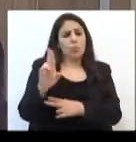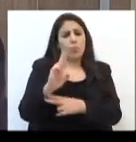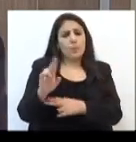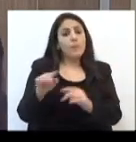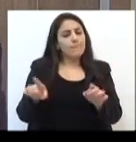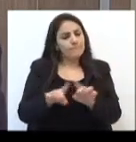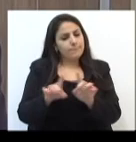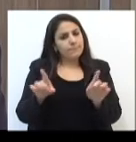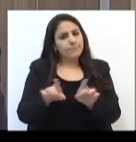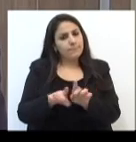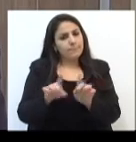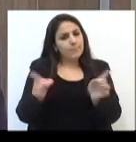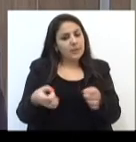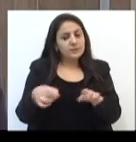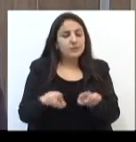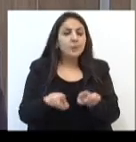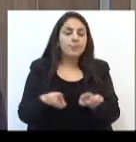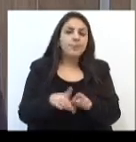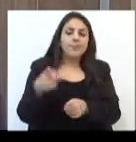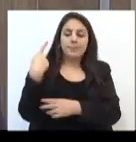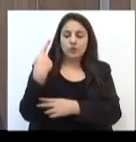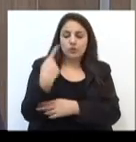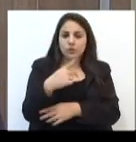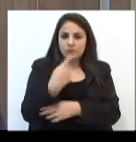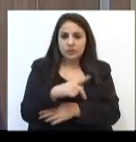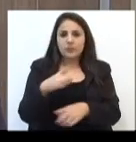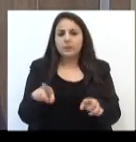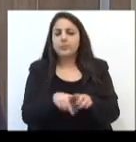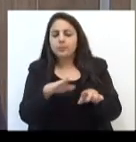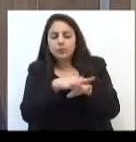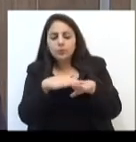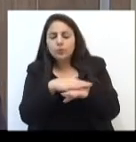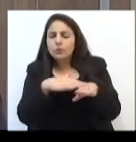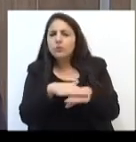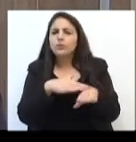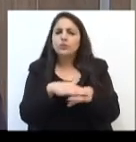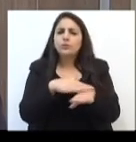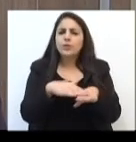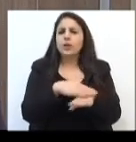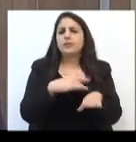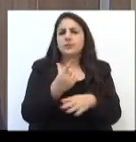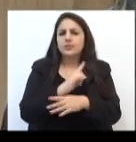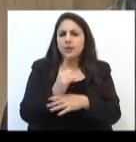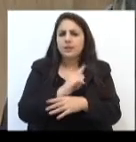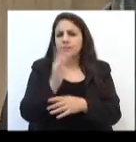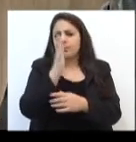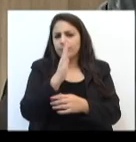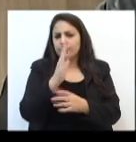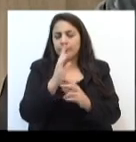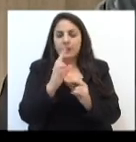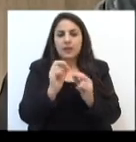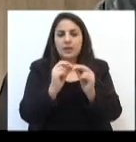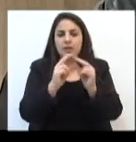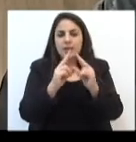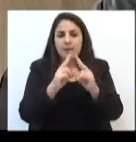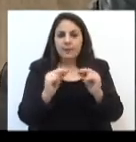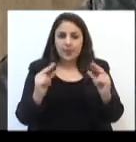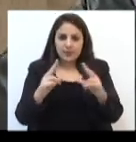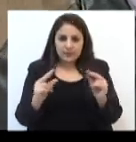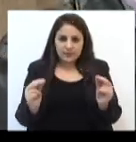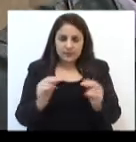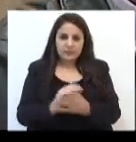mas também no nome do partido deles. E depois nós vamos acompanhar se, fato, está ocorrendo lá em Brasília na votação. Desta vez, o